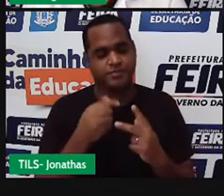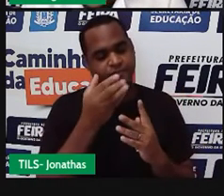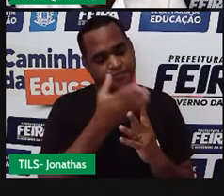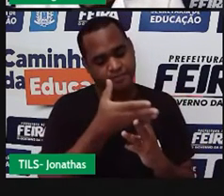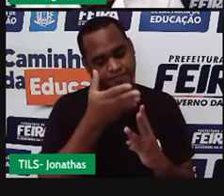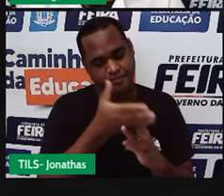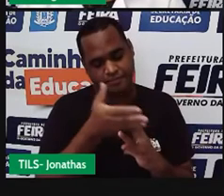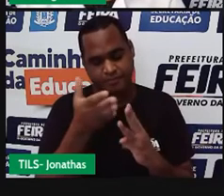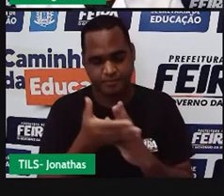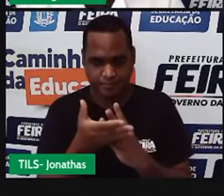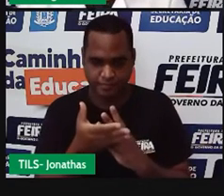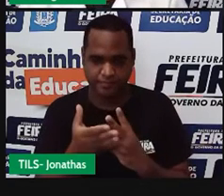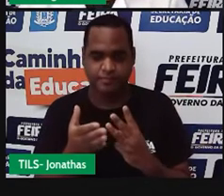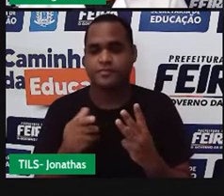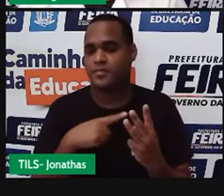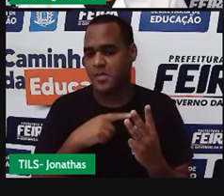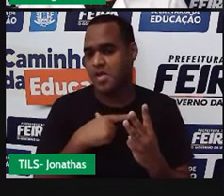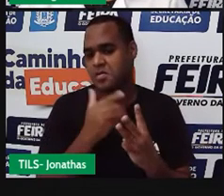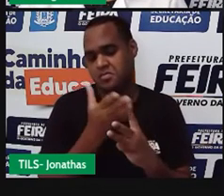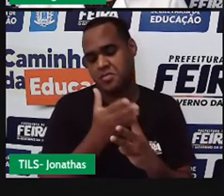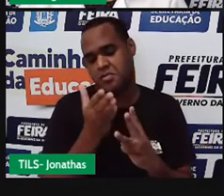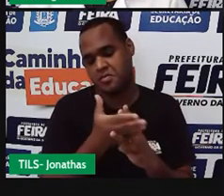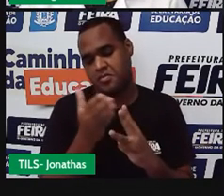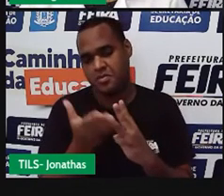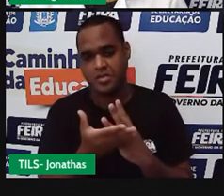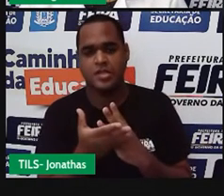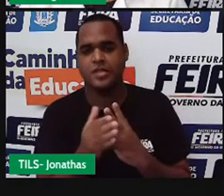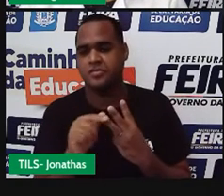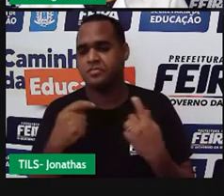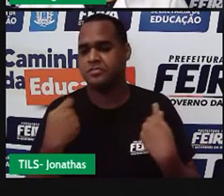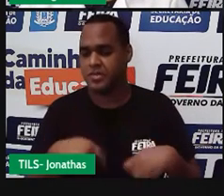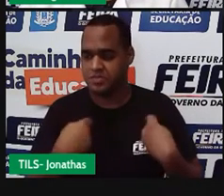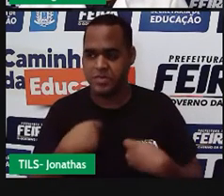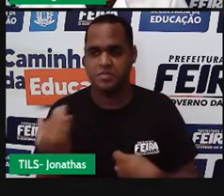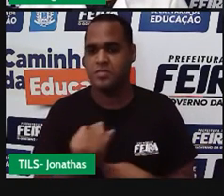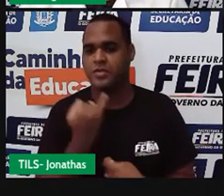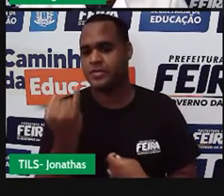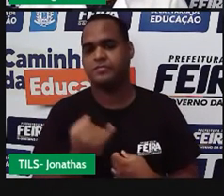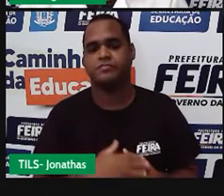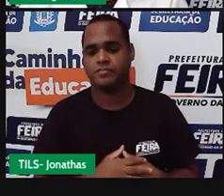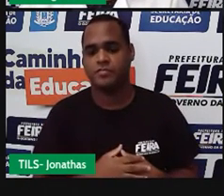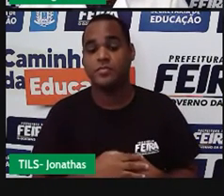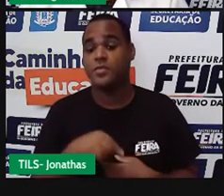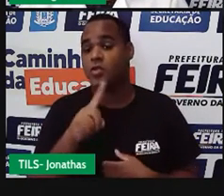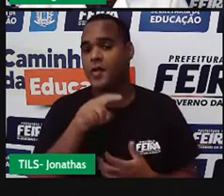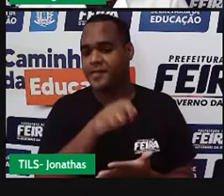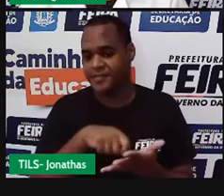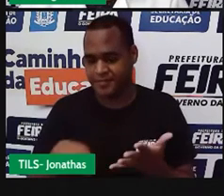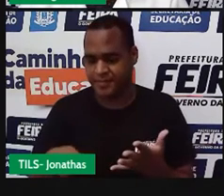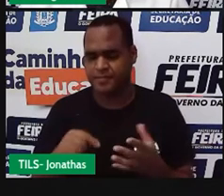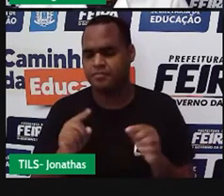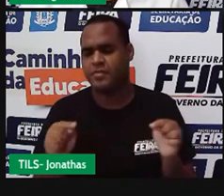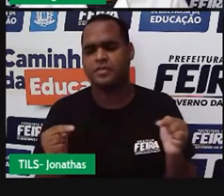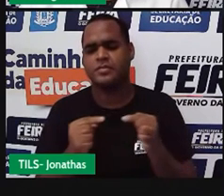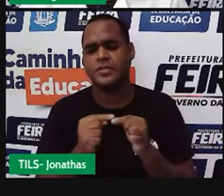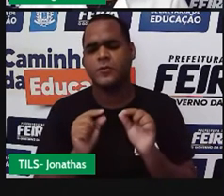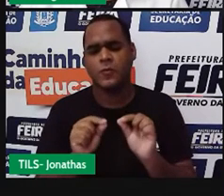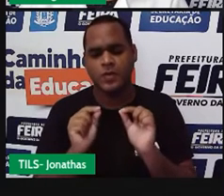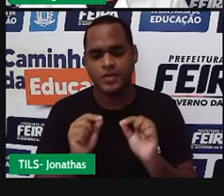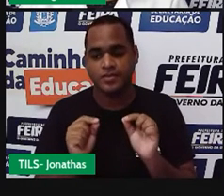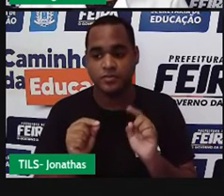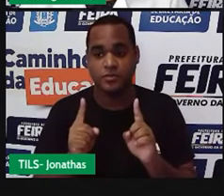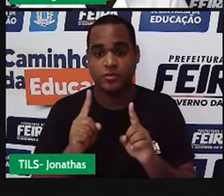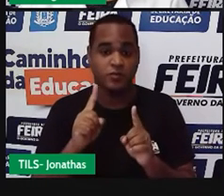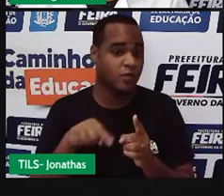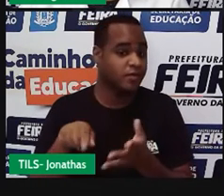por três. E eu vou escrever dessa forma. só que aí tem um detalhe. Do jeito que eu